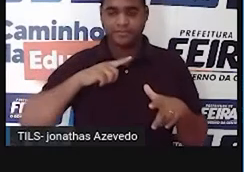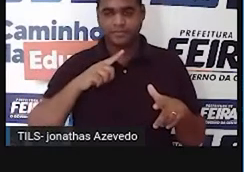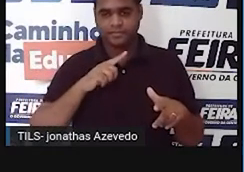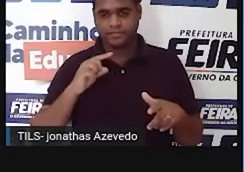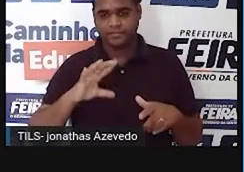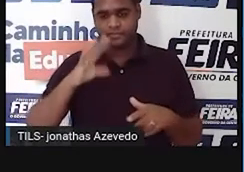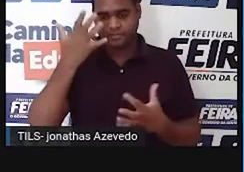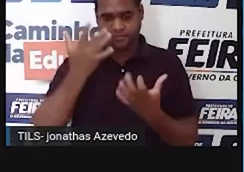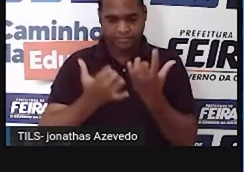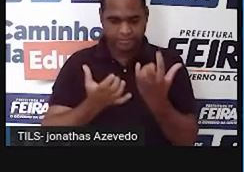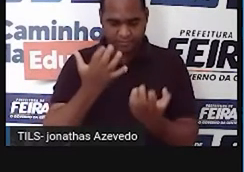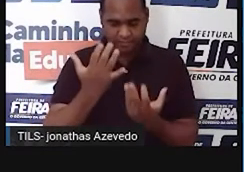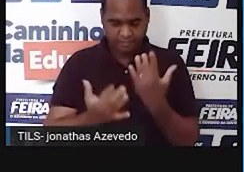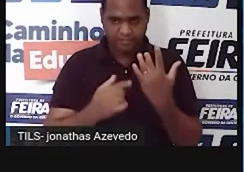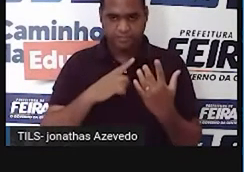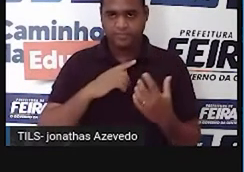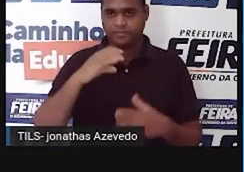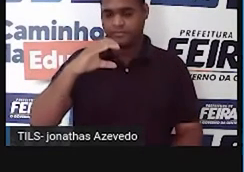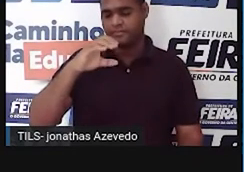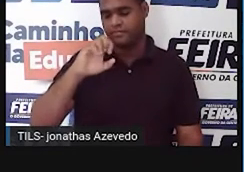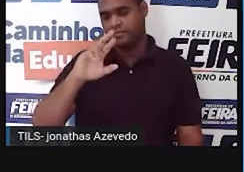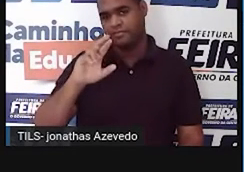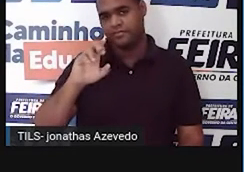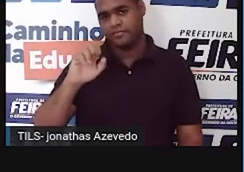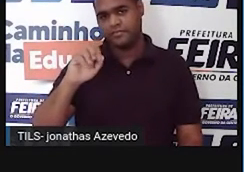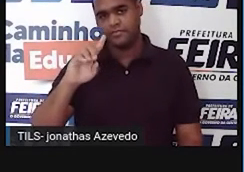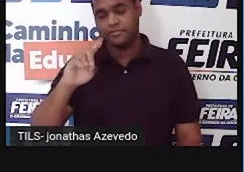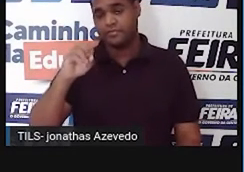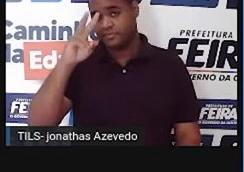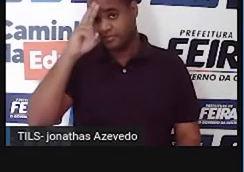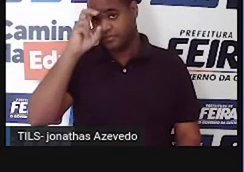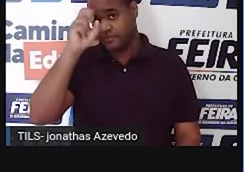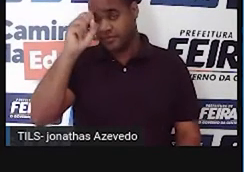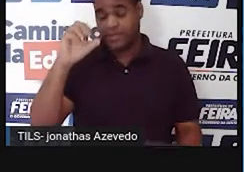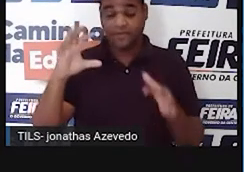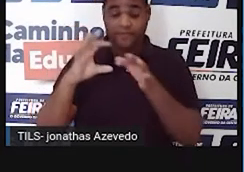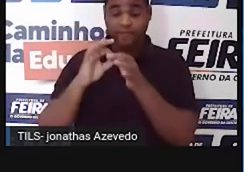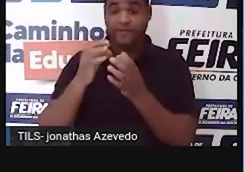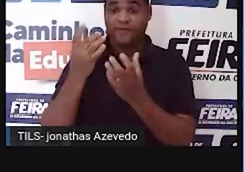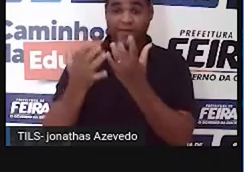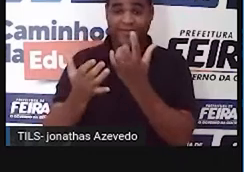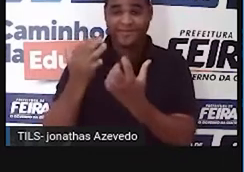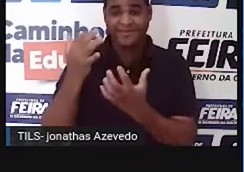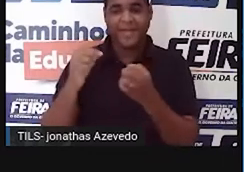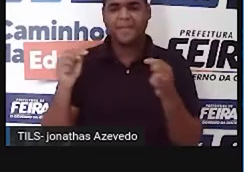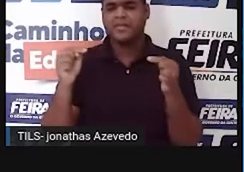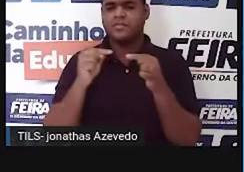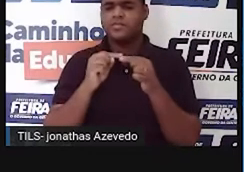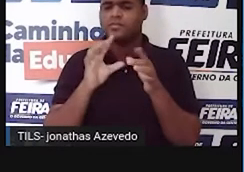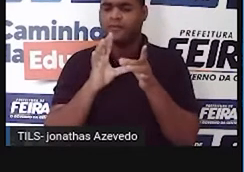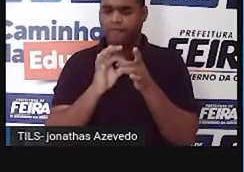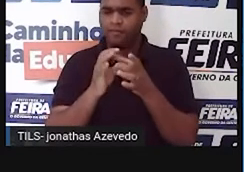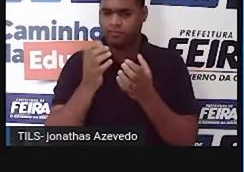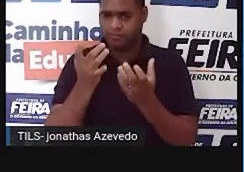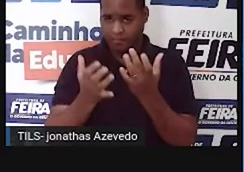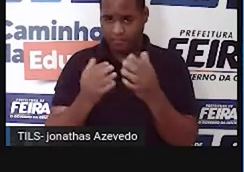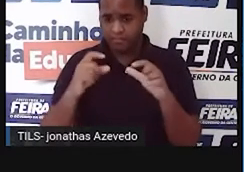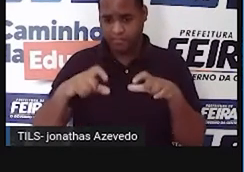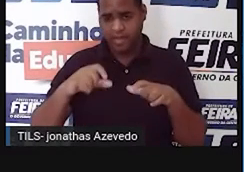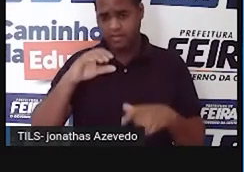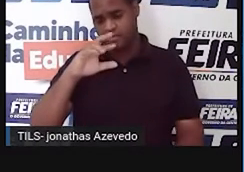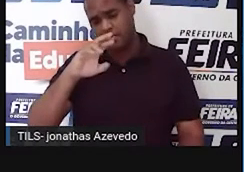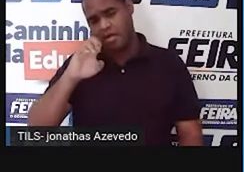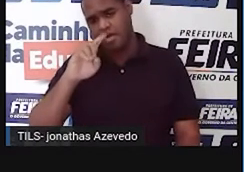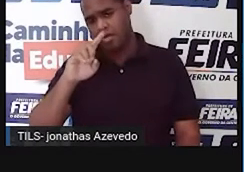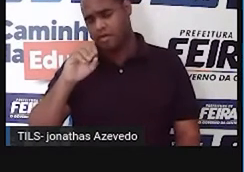queimadas, o cerrado tem uma relação muito forte com o fogo. Mas será que esse fogo lá no cerrado é